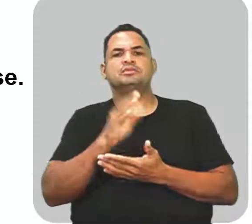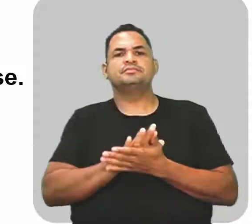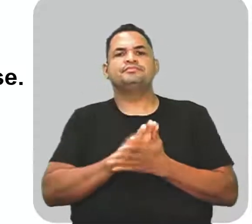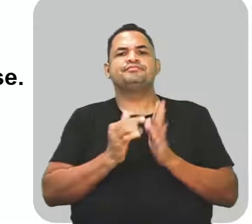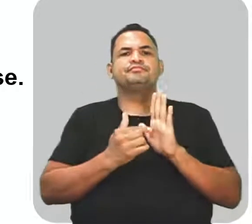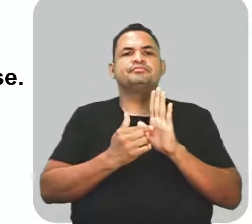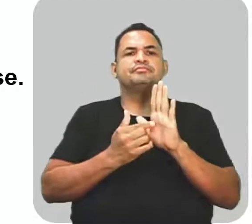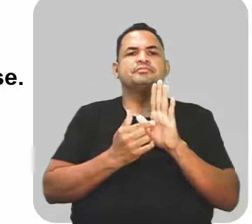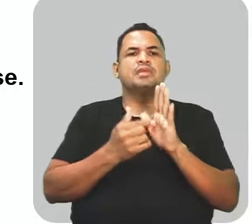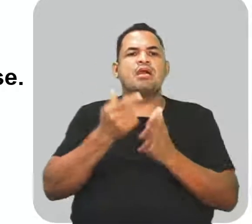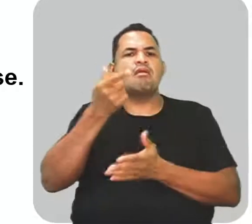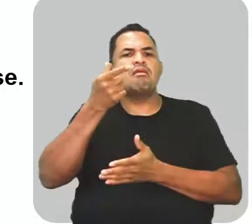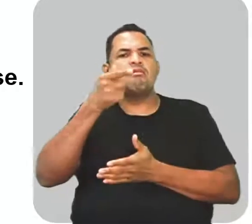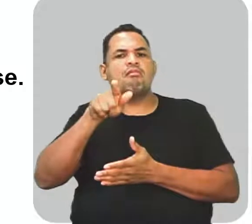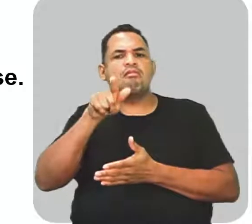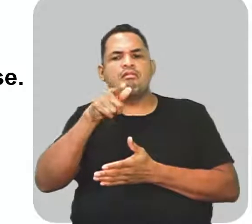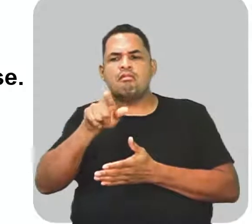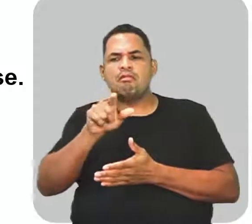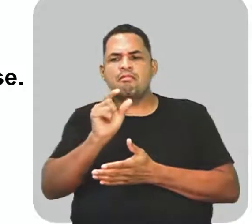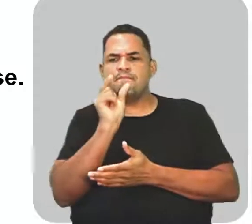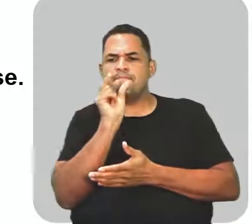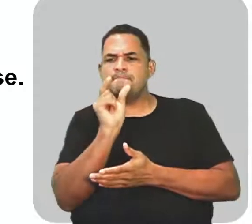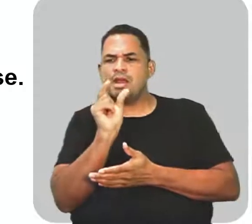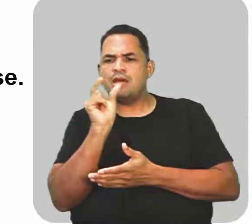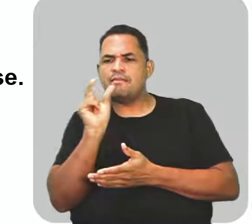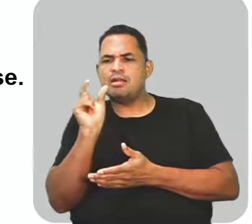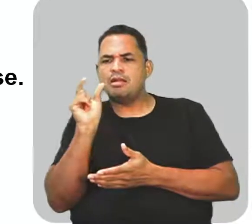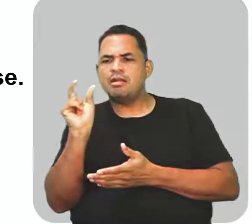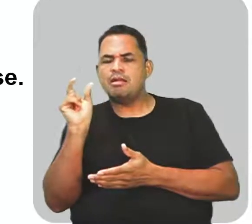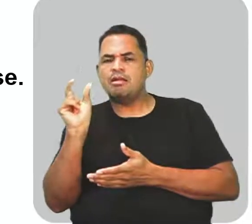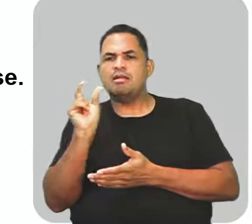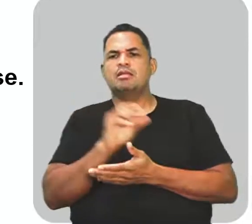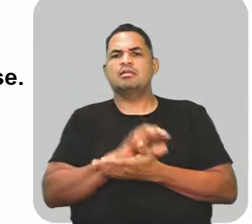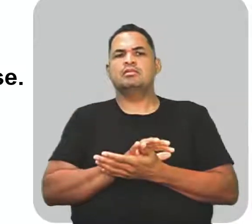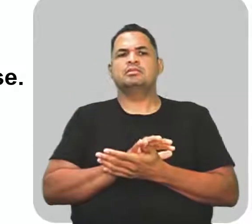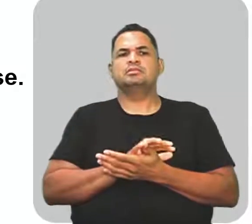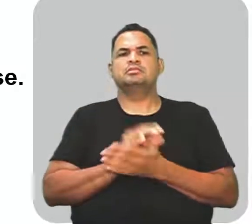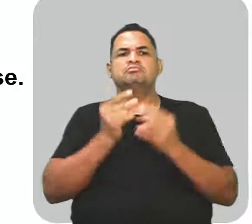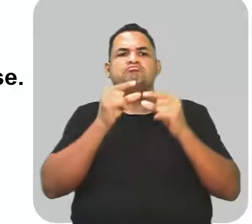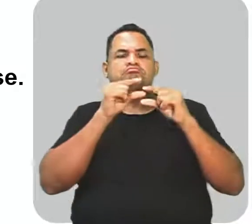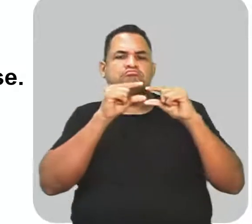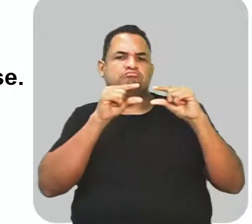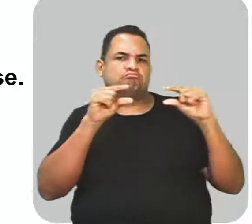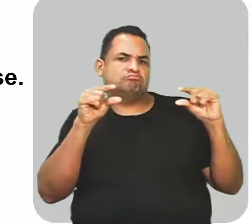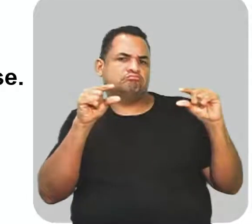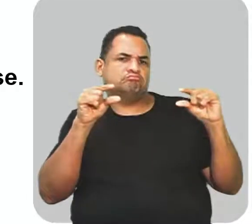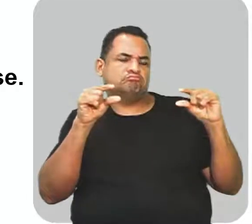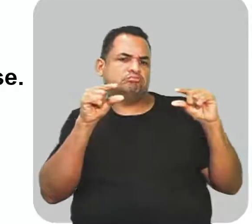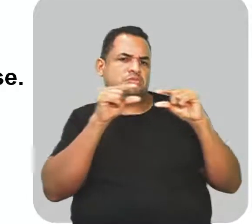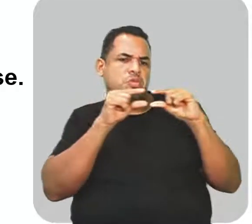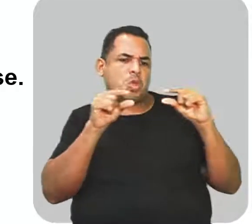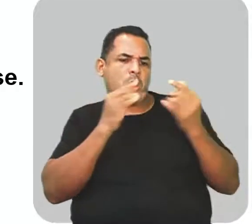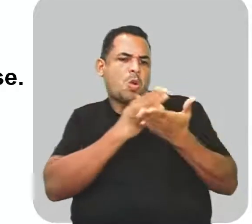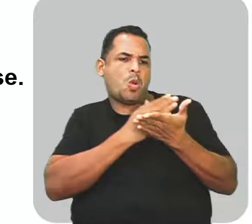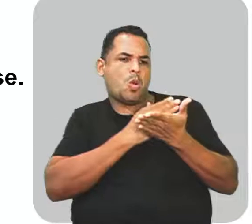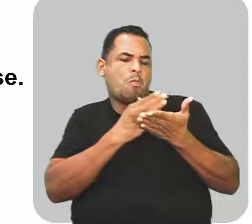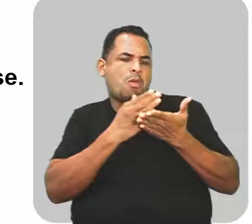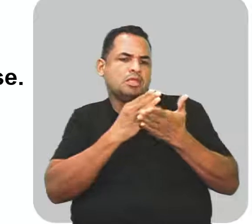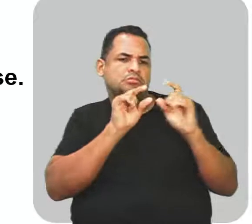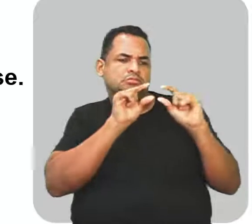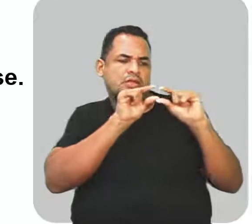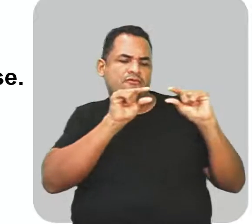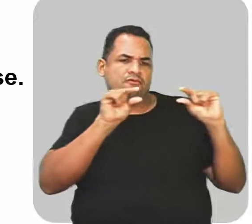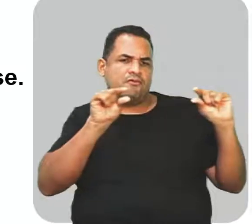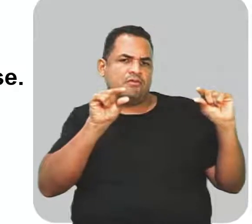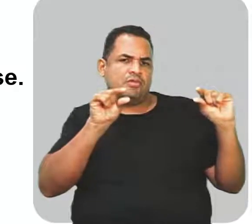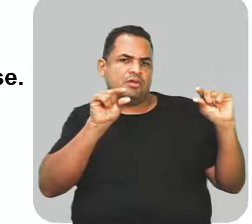trata aí da repetição de uma mesma palavra ou expressão no início da frase, tá?